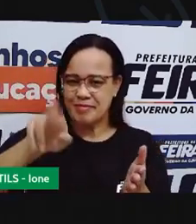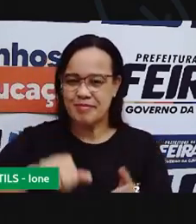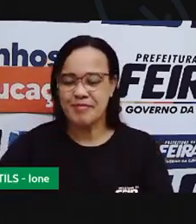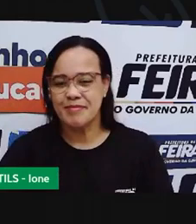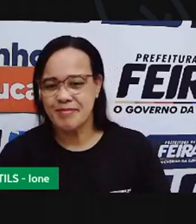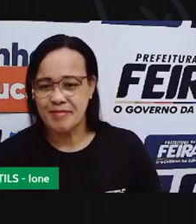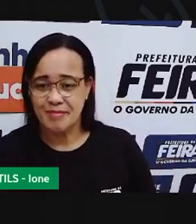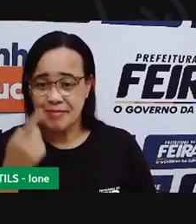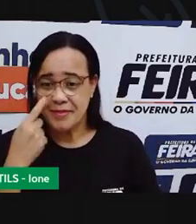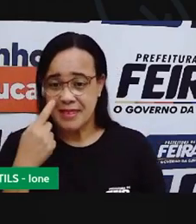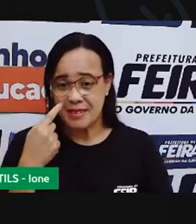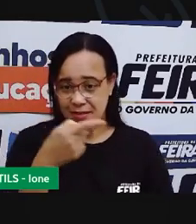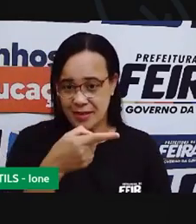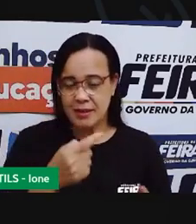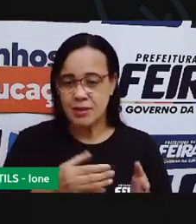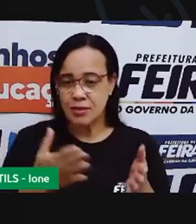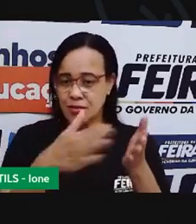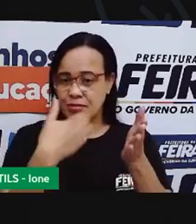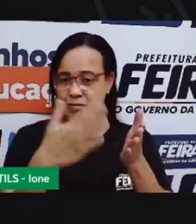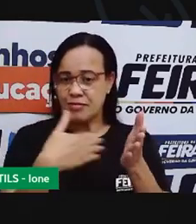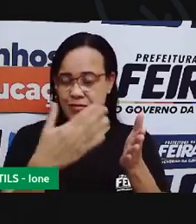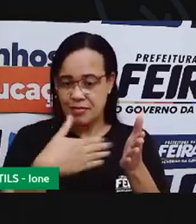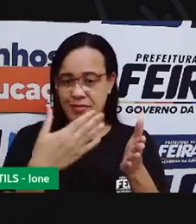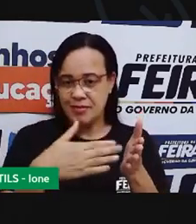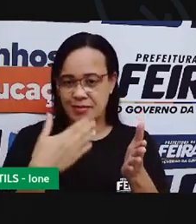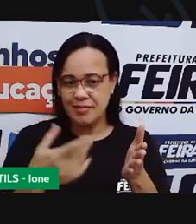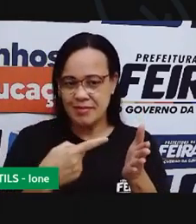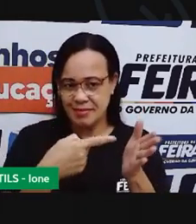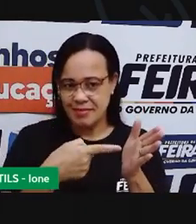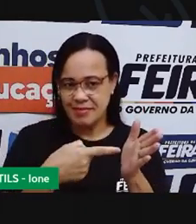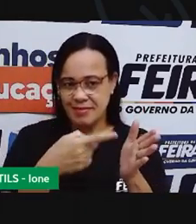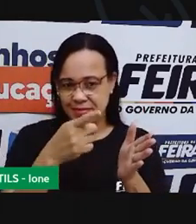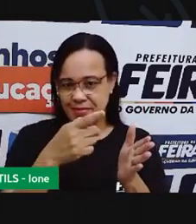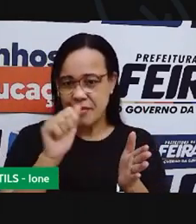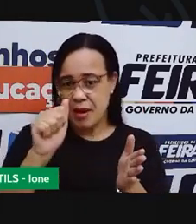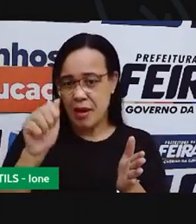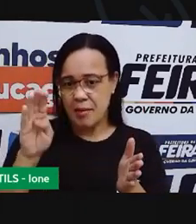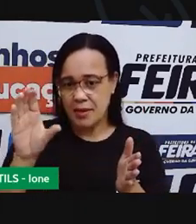Olha Tem